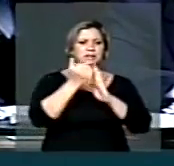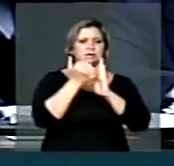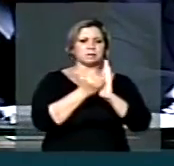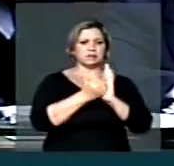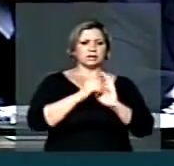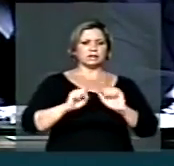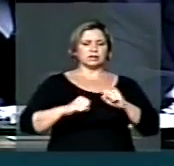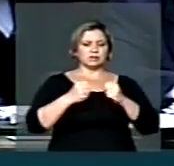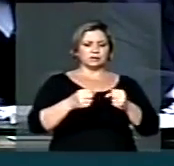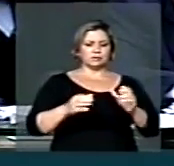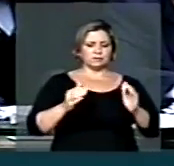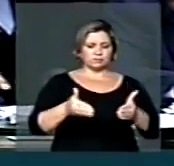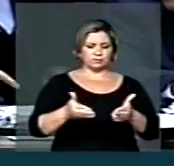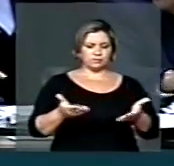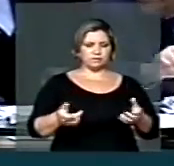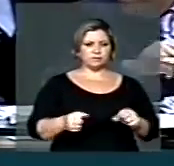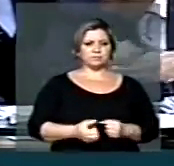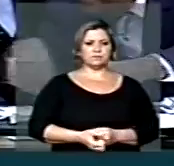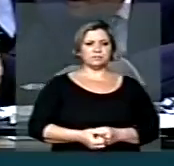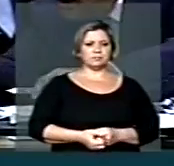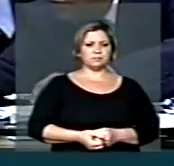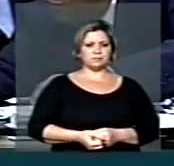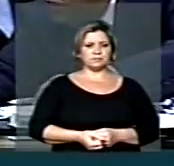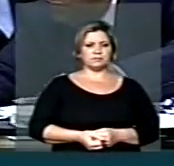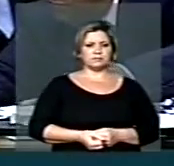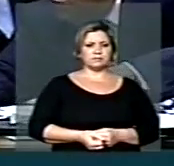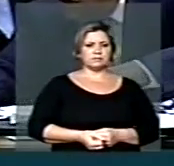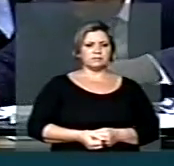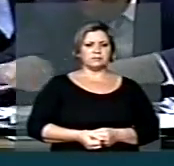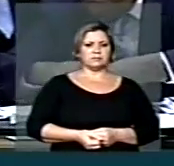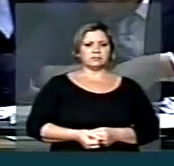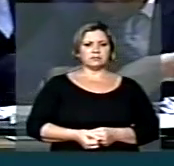esforço concentrado. Uma palavra...